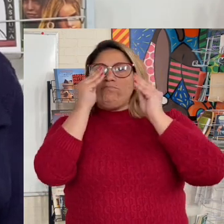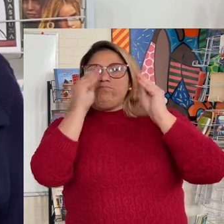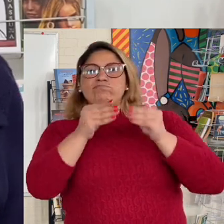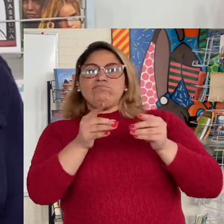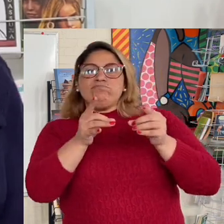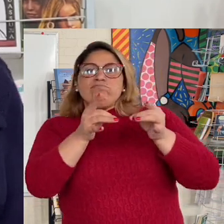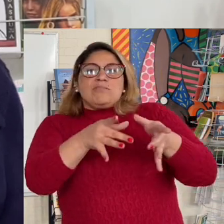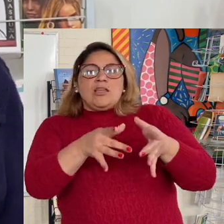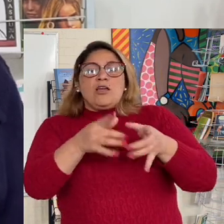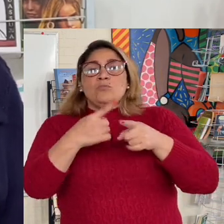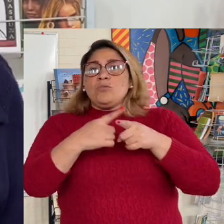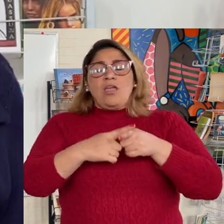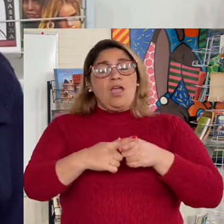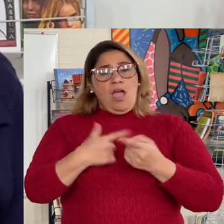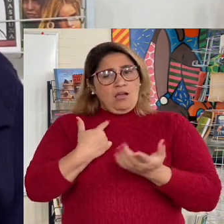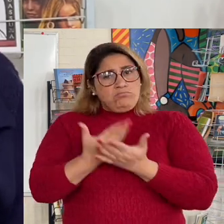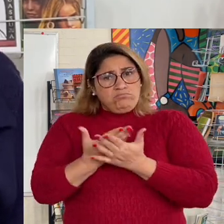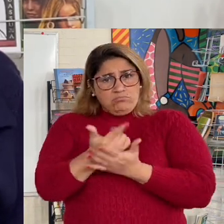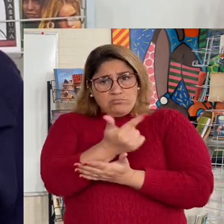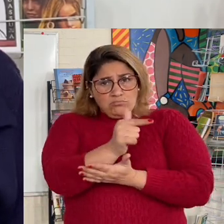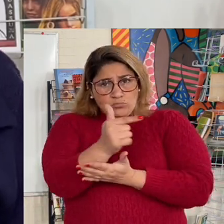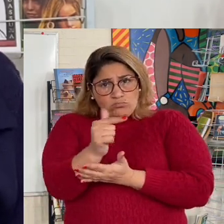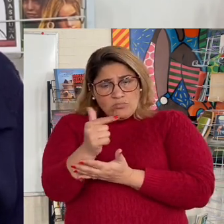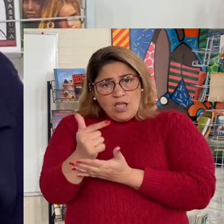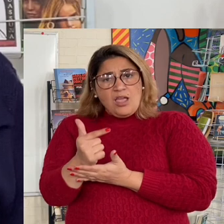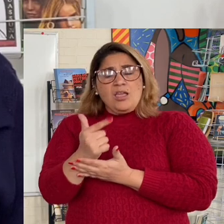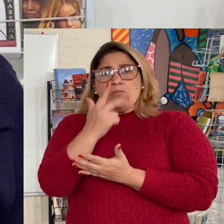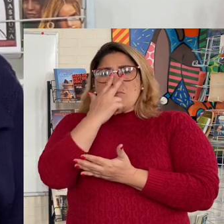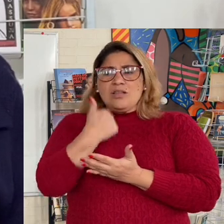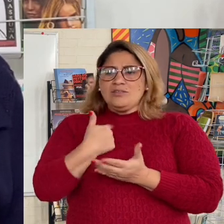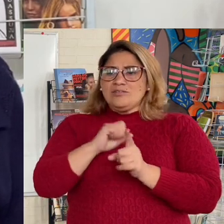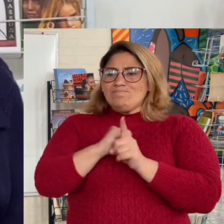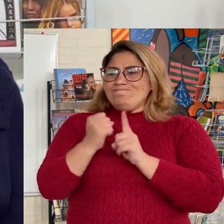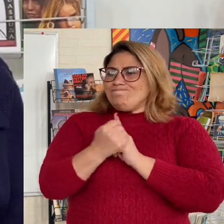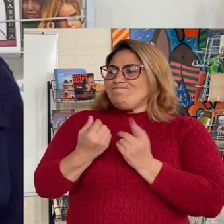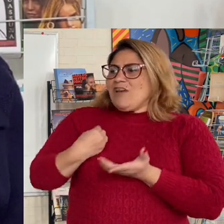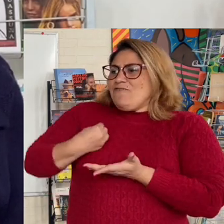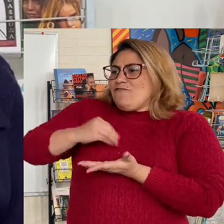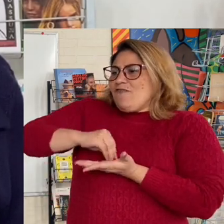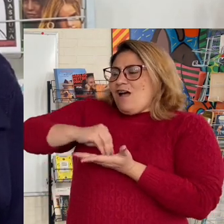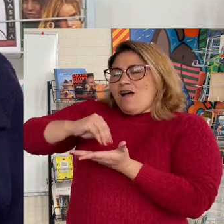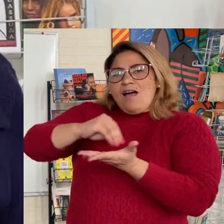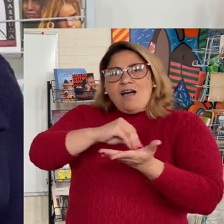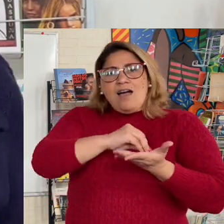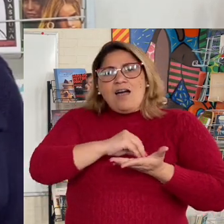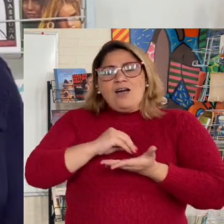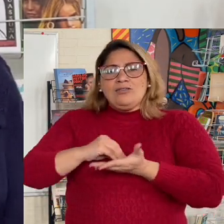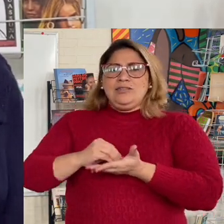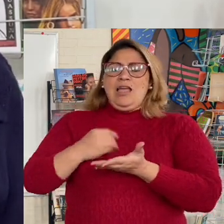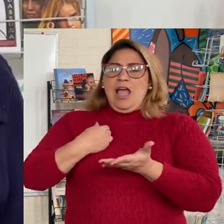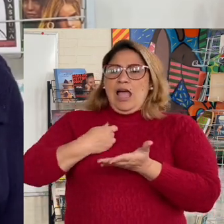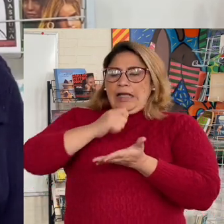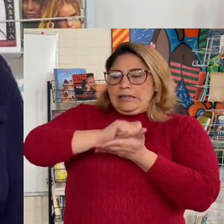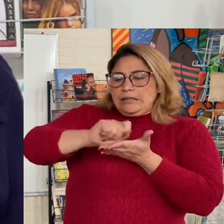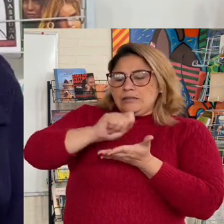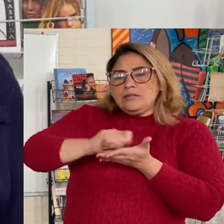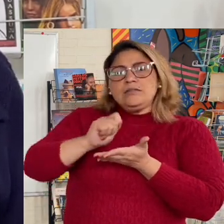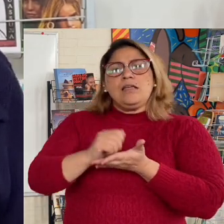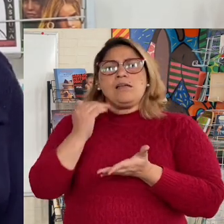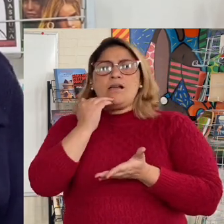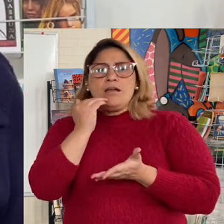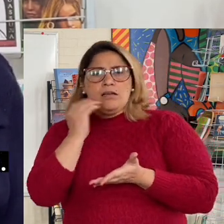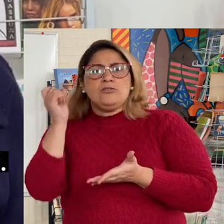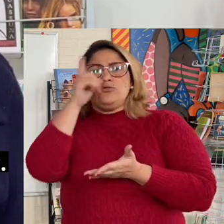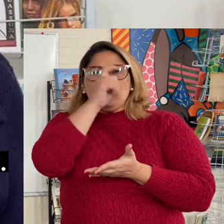sociedade por não conseguirem se colocar na sociedade de uma forma